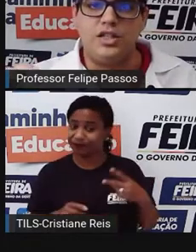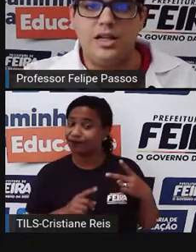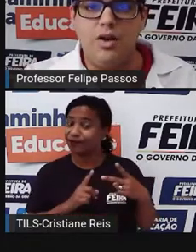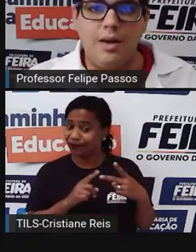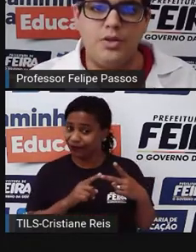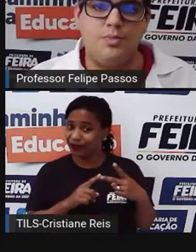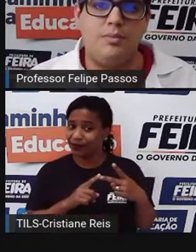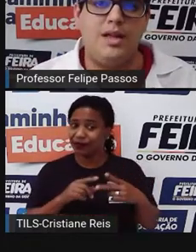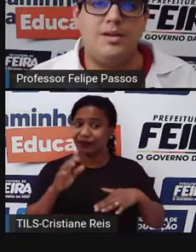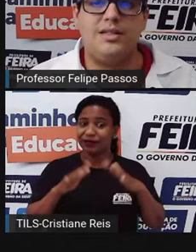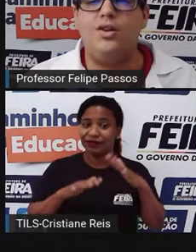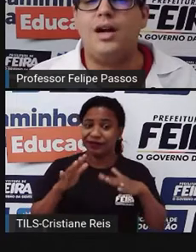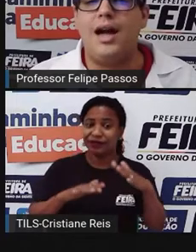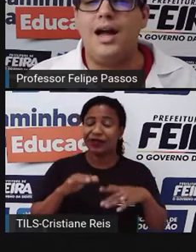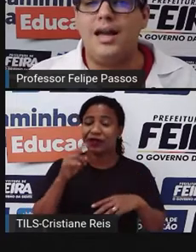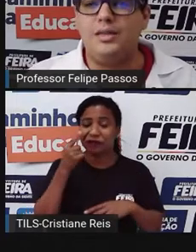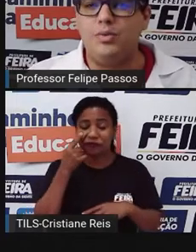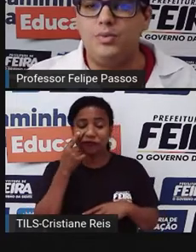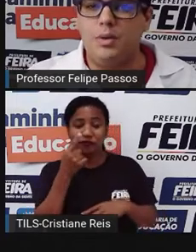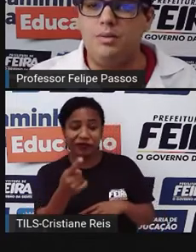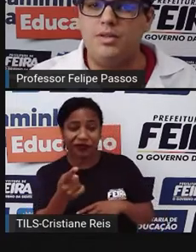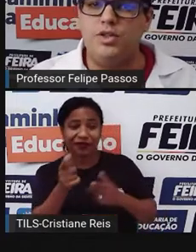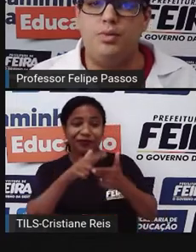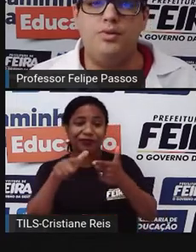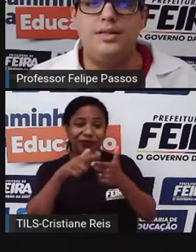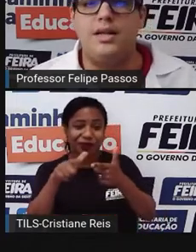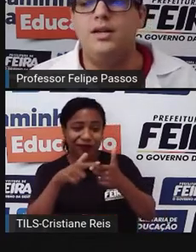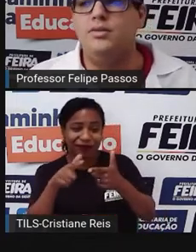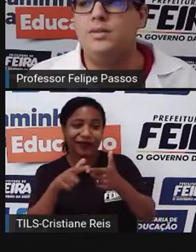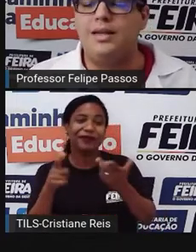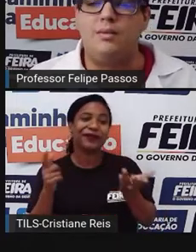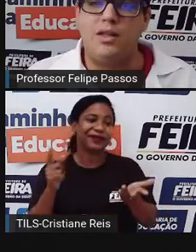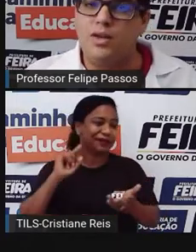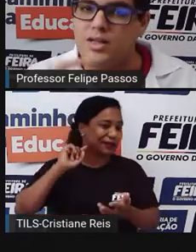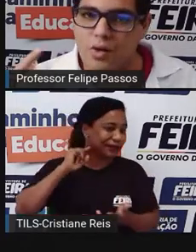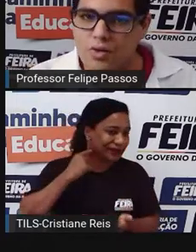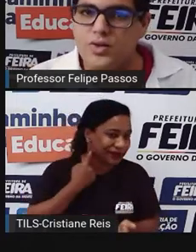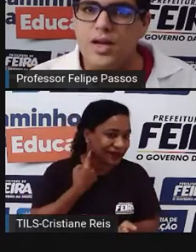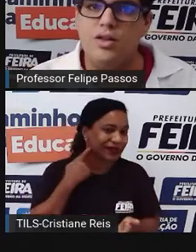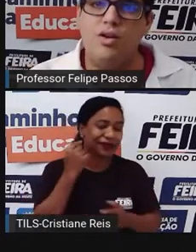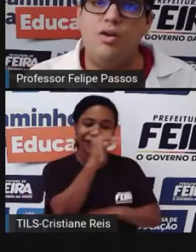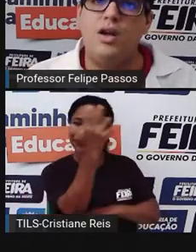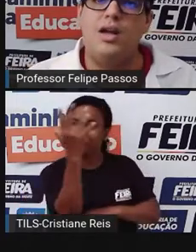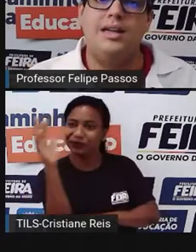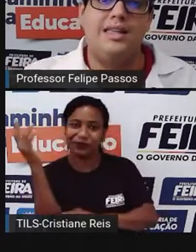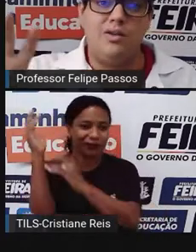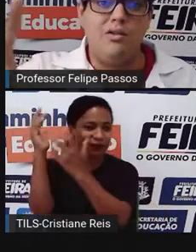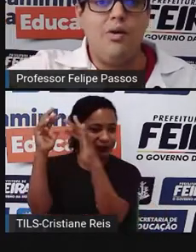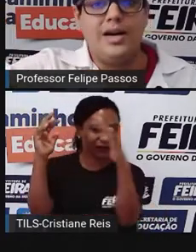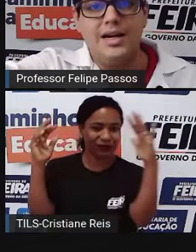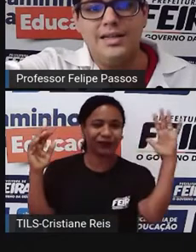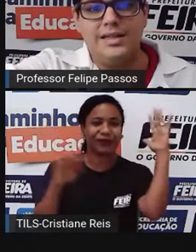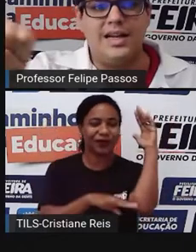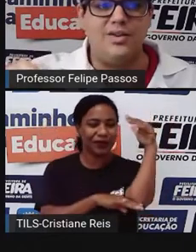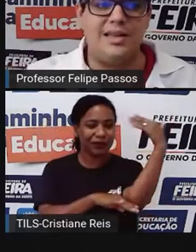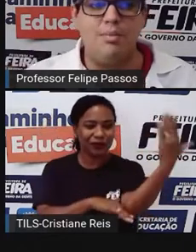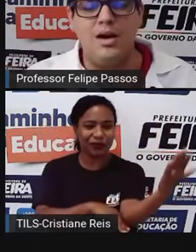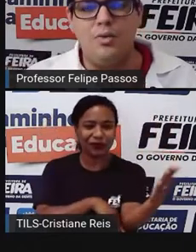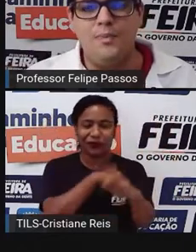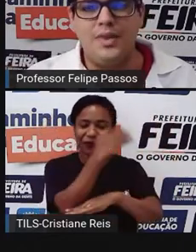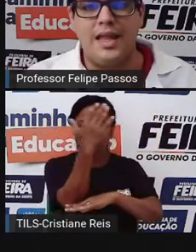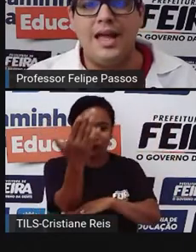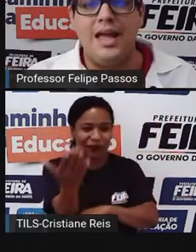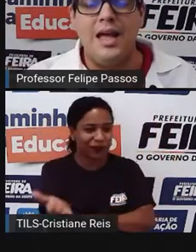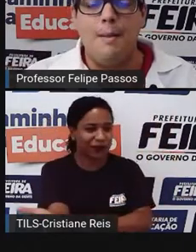a gente tem que olhar para os problemas locais, para os problemas de poluição, desmatamento que estão ao nosso redor, que estão ao alcance da nossa